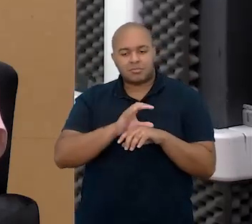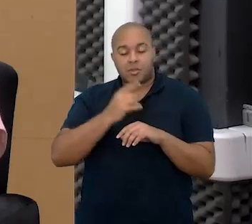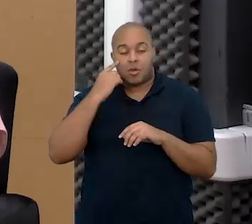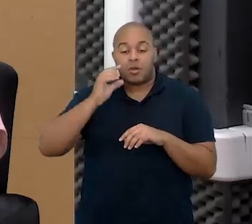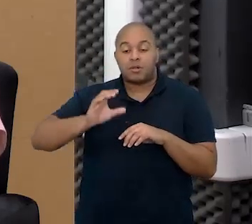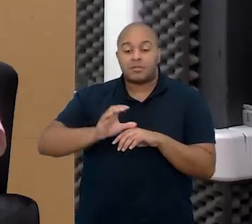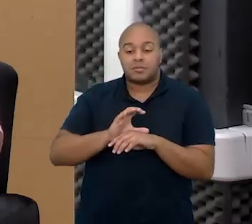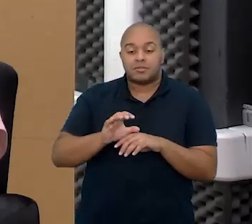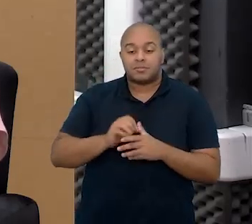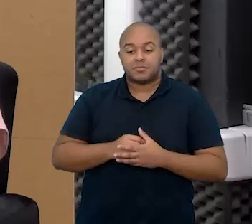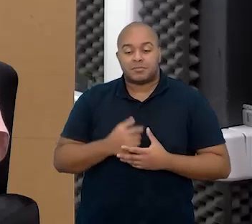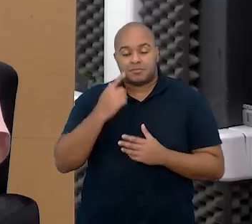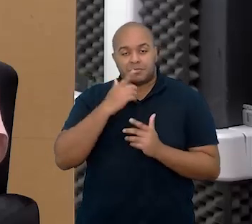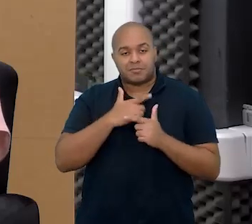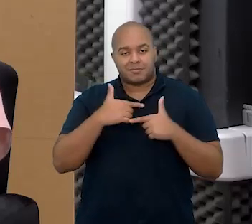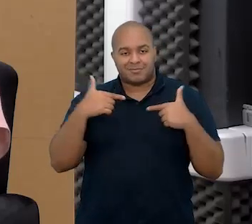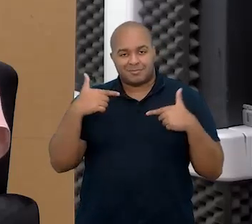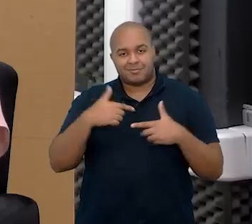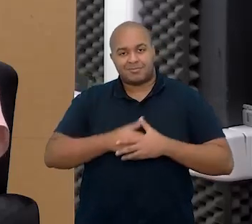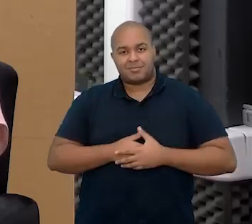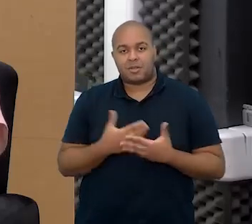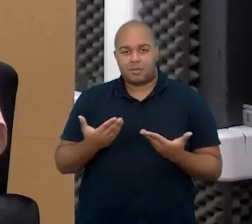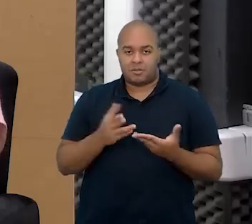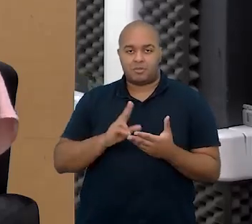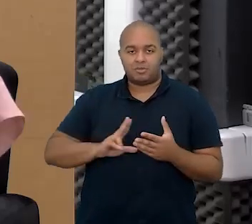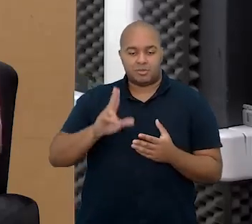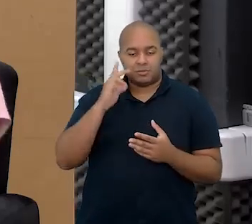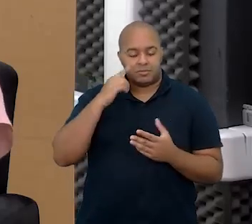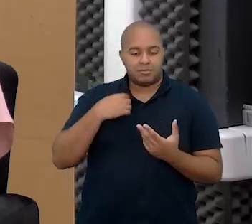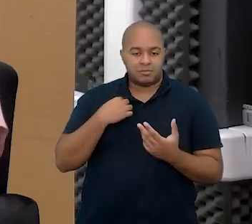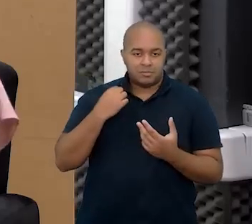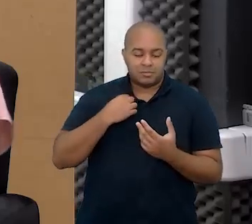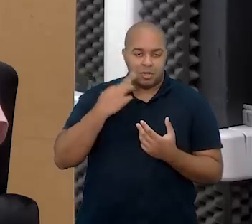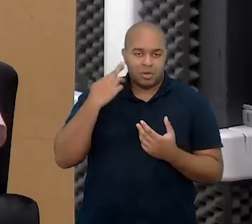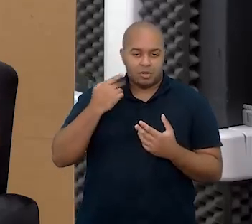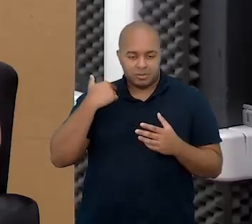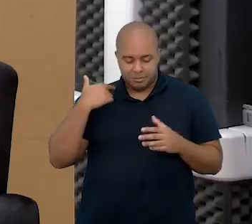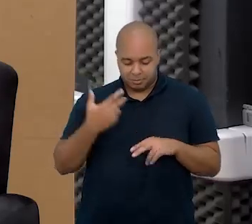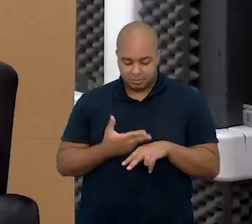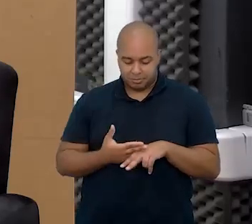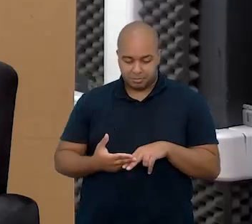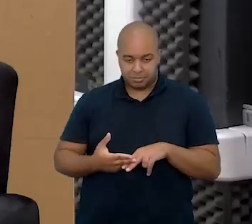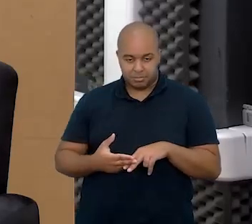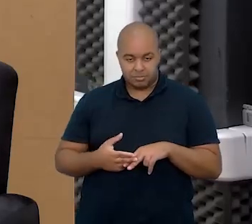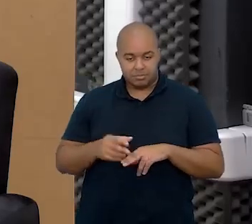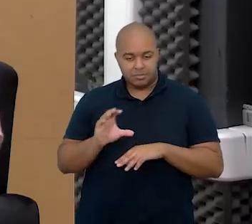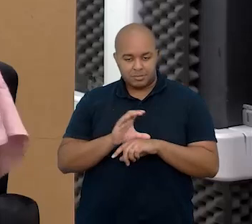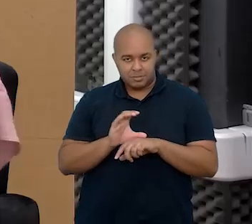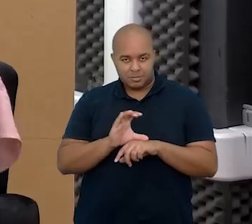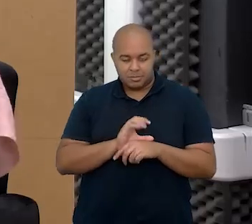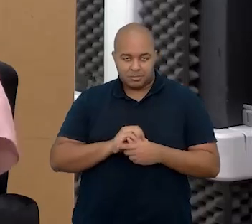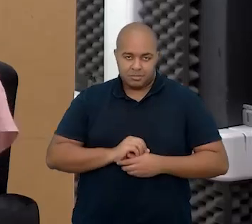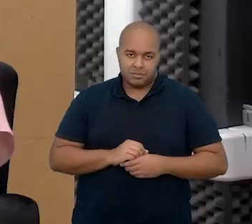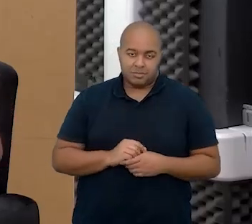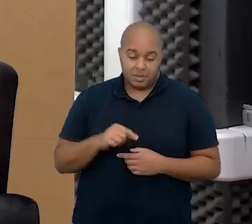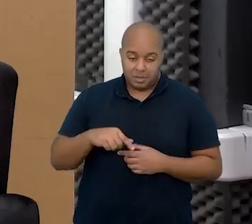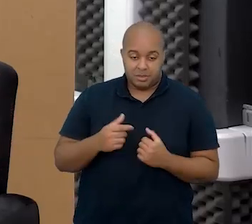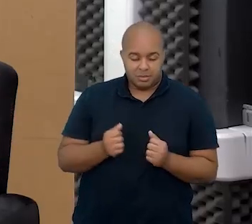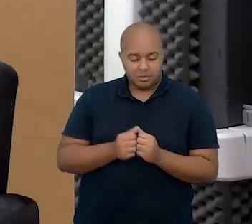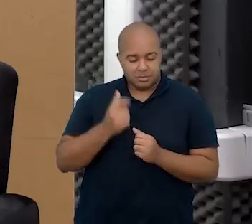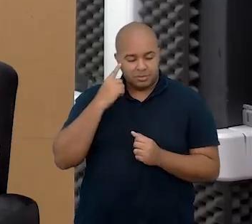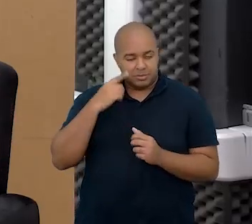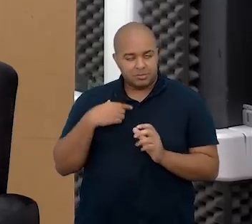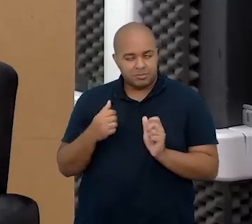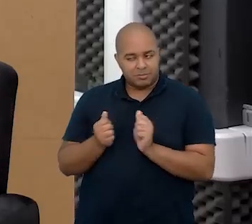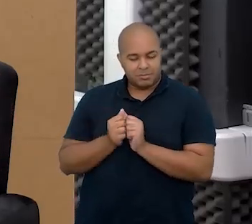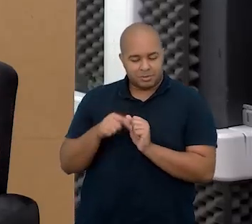olhos castanhos, sorriso largo. Hoje eu estou usando uma blusa rosa e uma calça cinza. E estou aqui muito